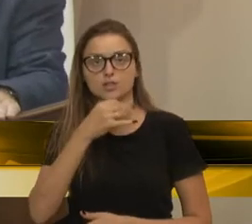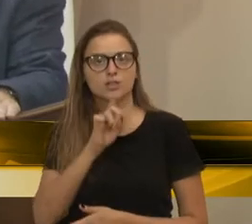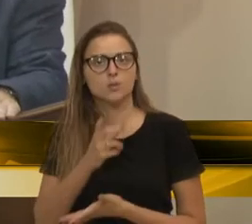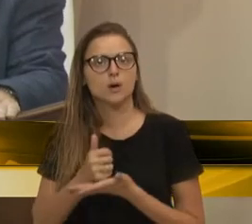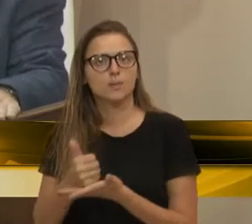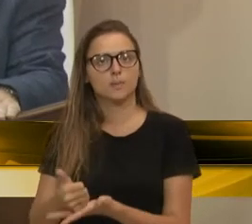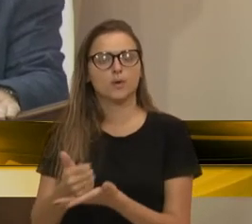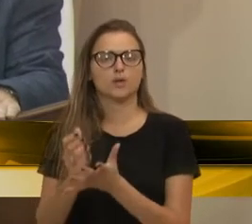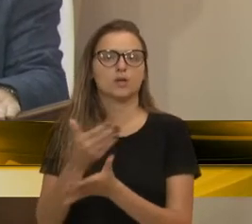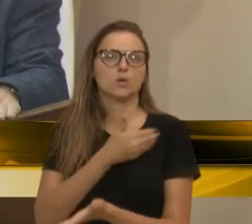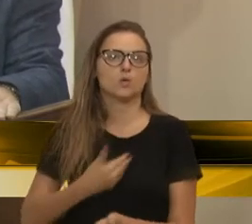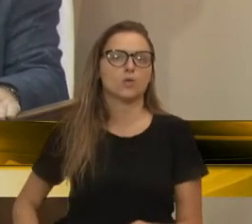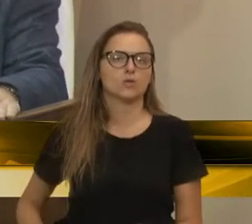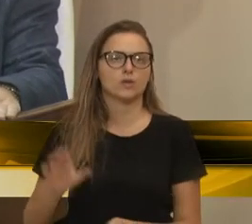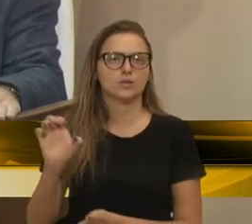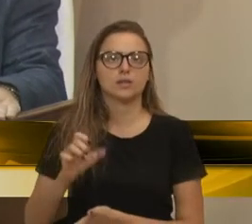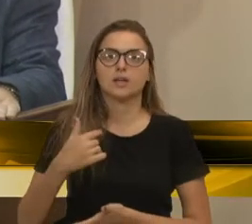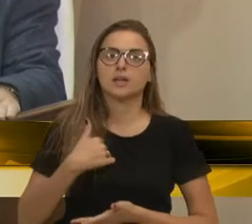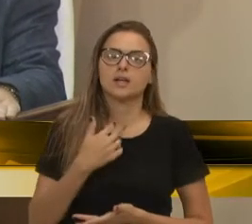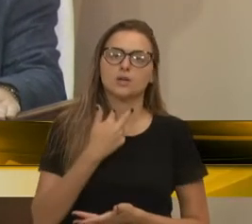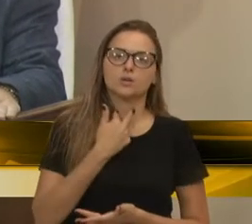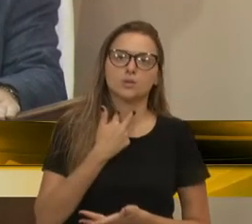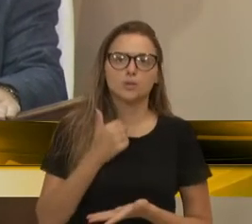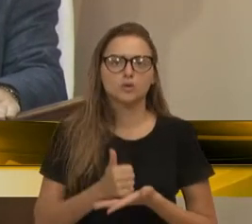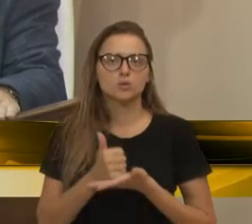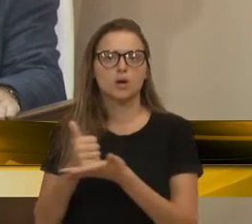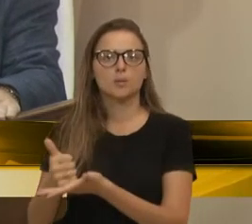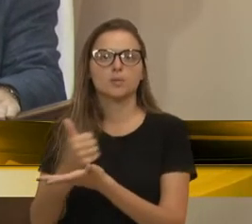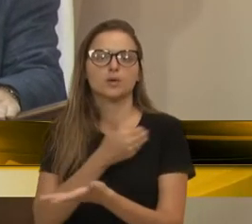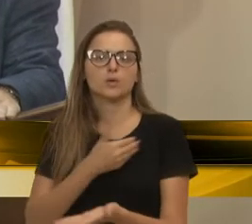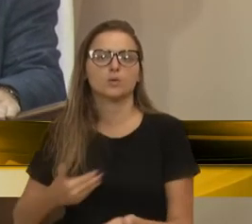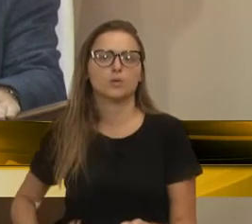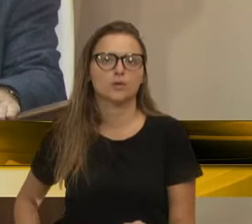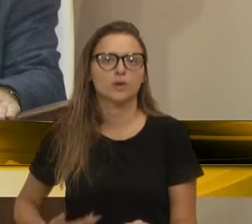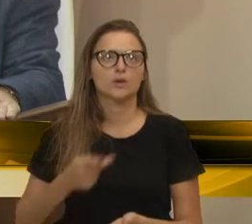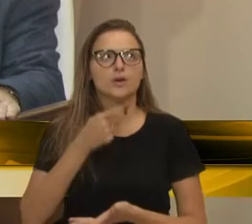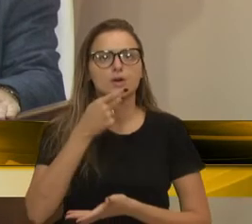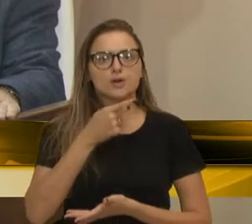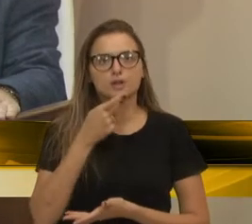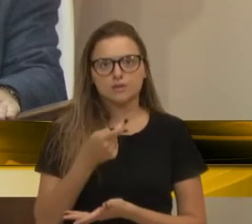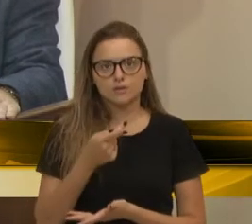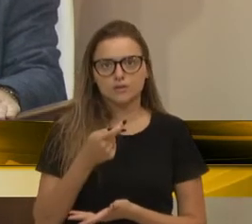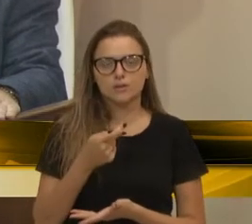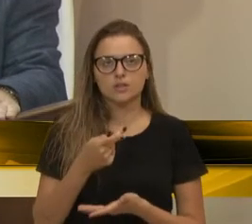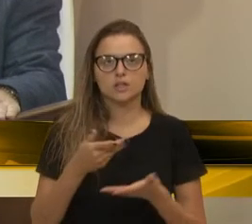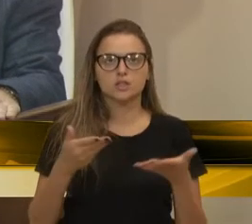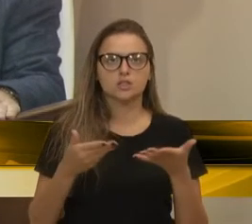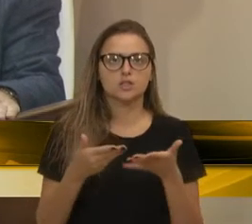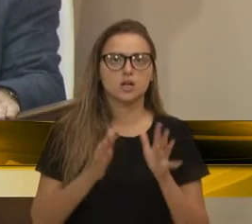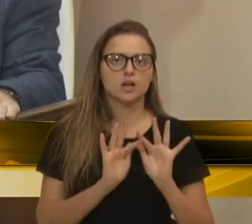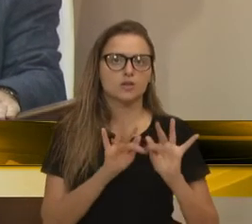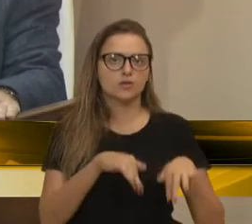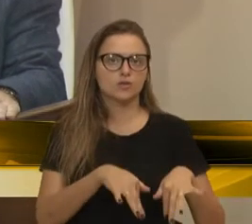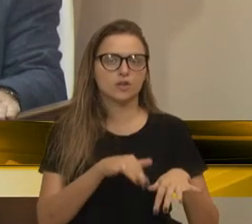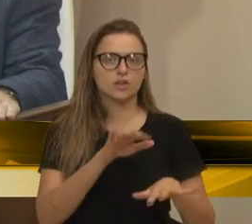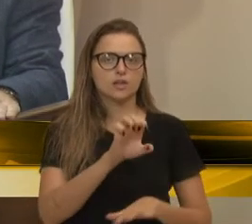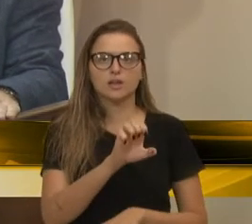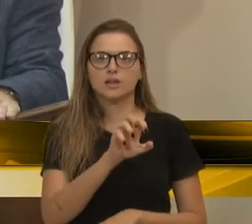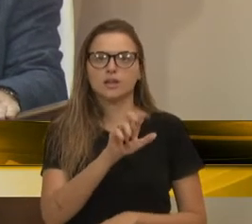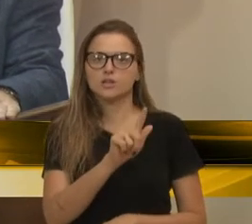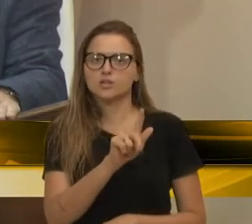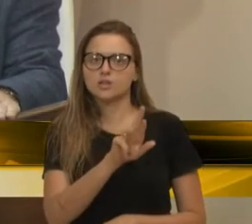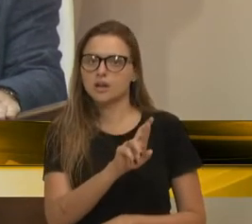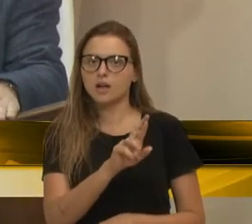nesse sentido, não posso estar apoiando um governo que fala amplamente já em extinguir a EGR, por exemplo,